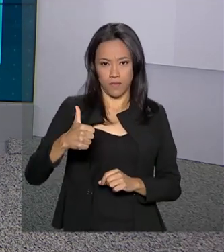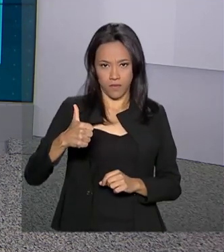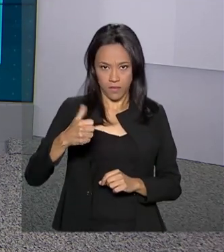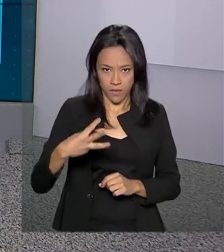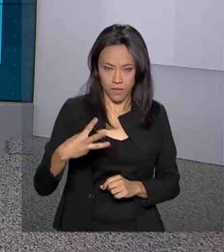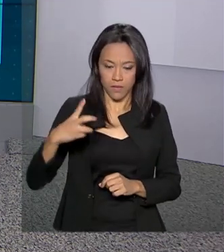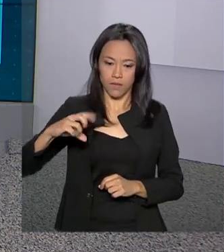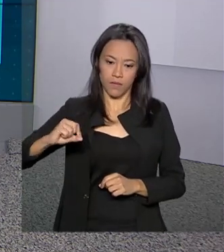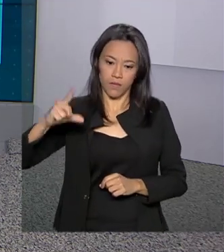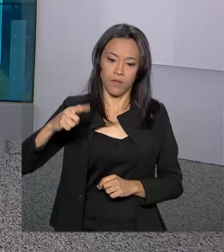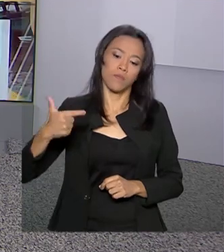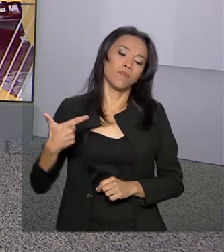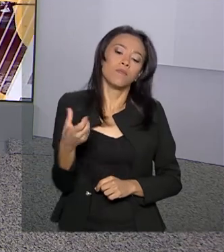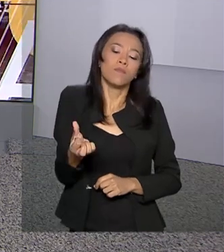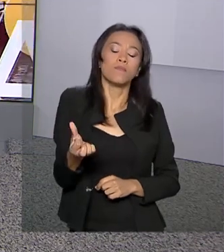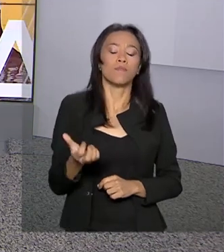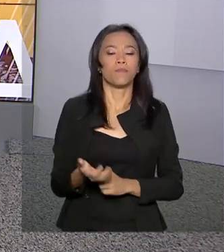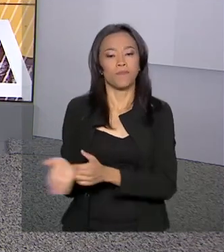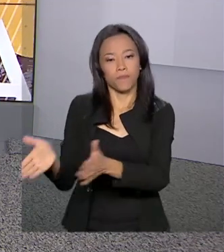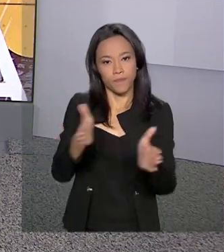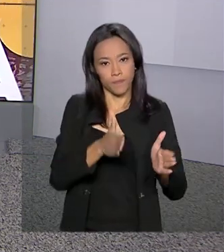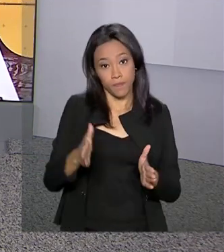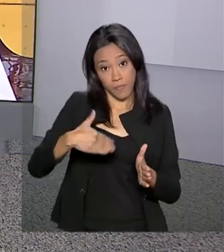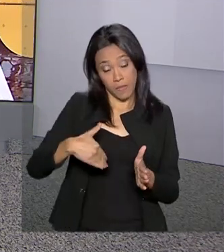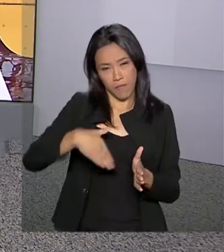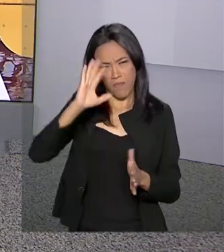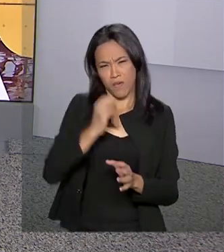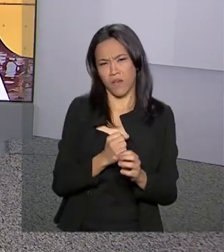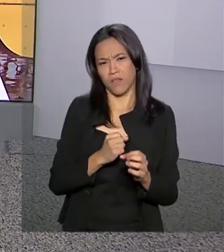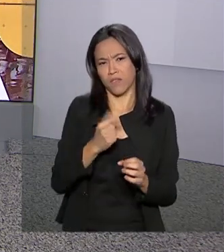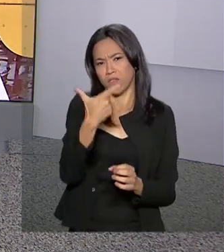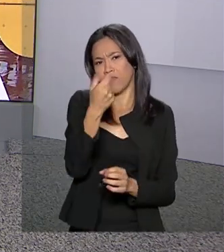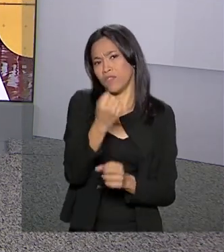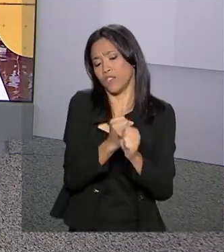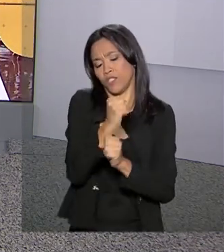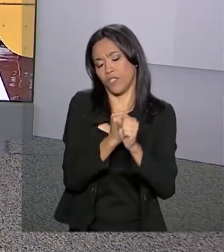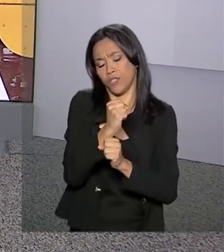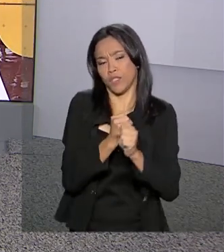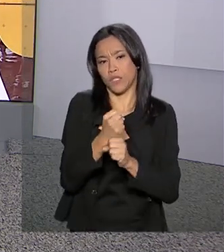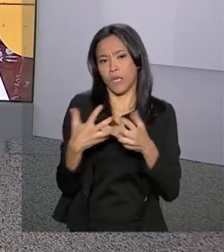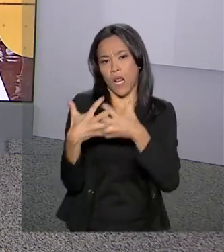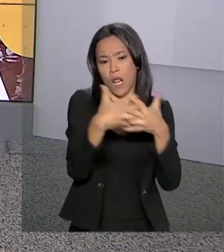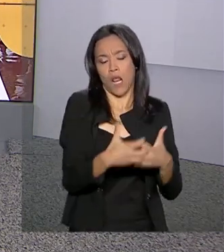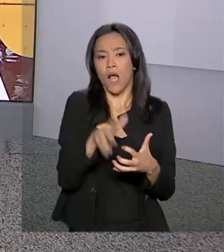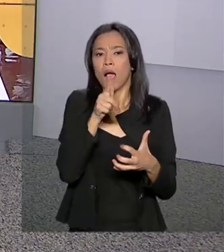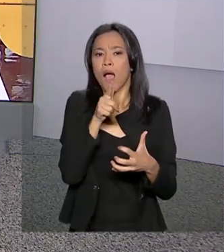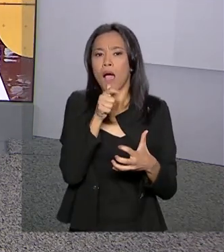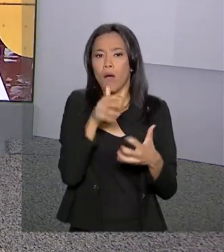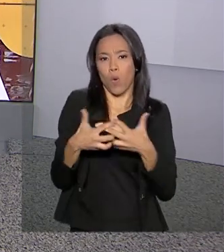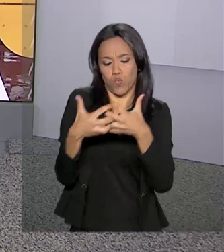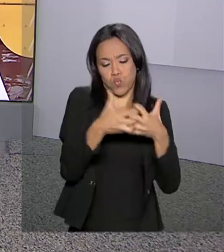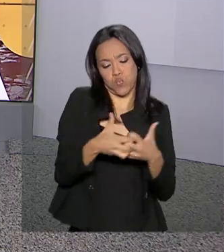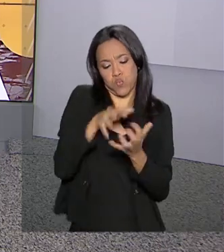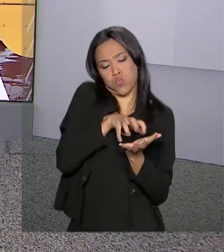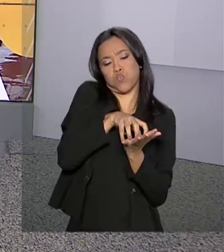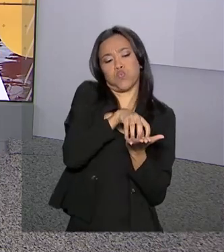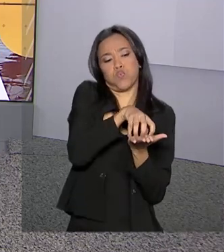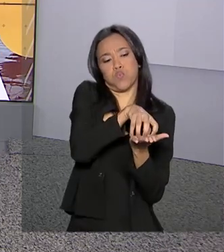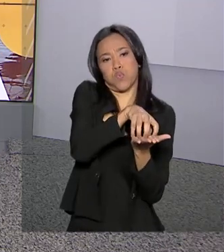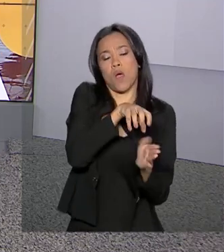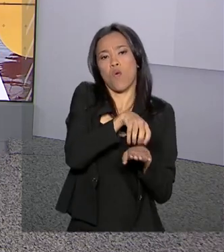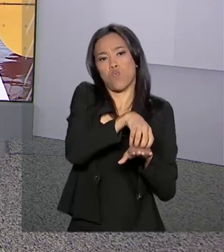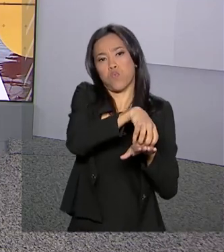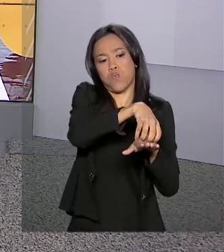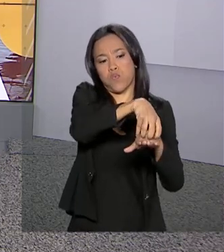26 graus. Há mais de 20 anos, a Operação Carro-Pipa do Programa de Distribuição de Água Potável no Semiário do Brasileiro